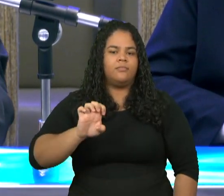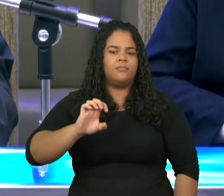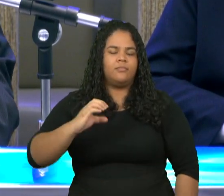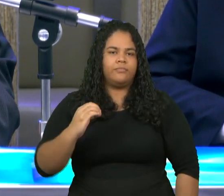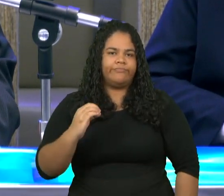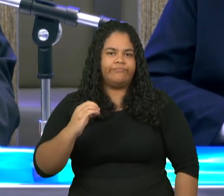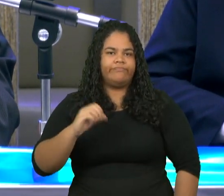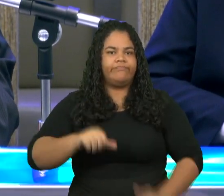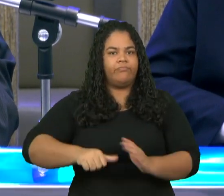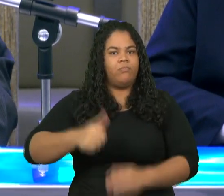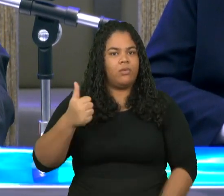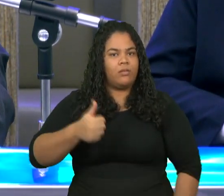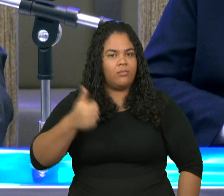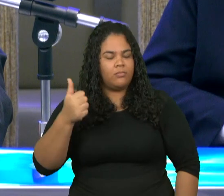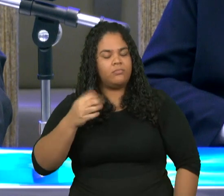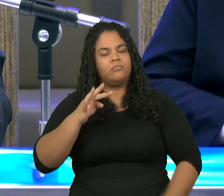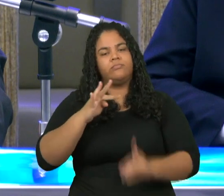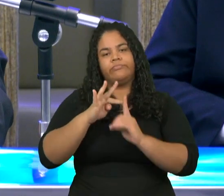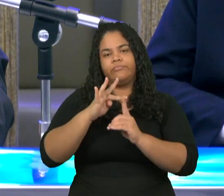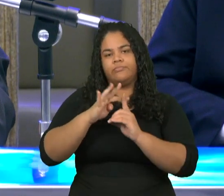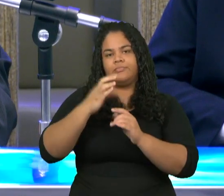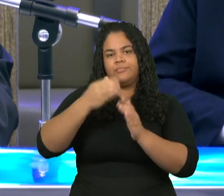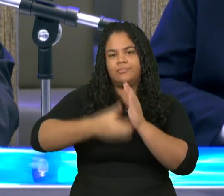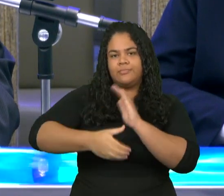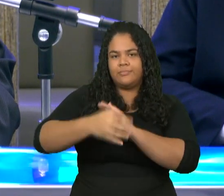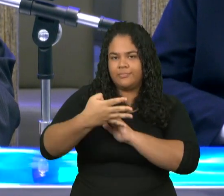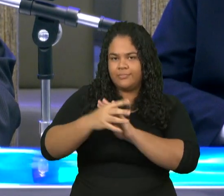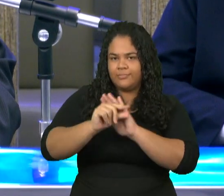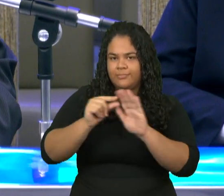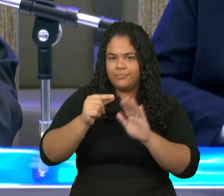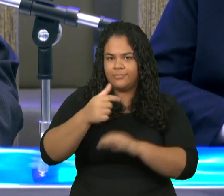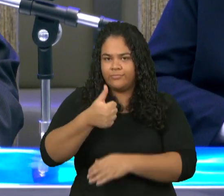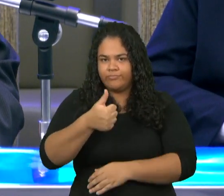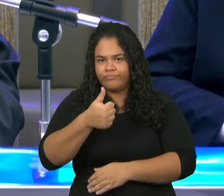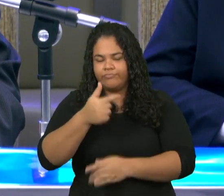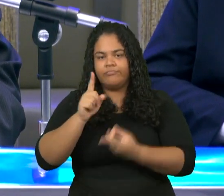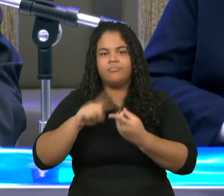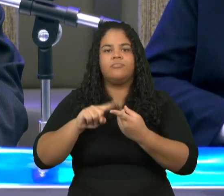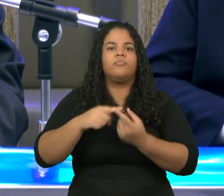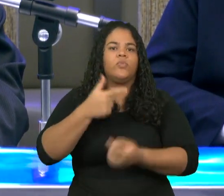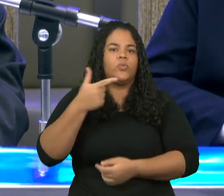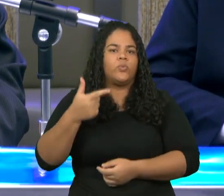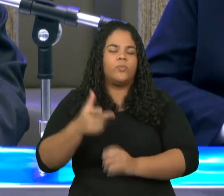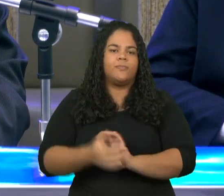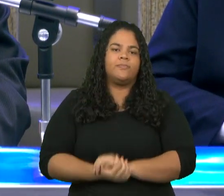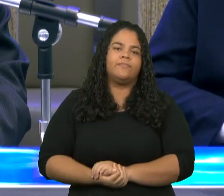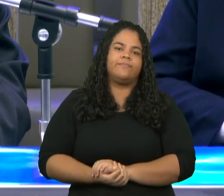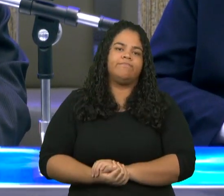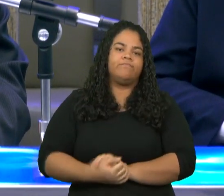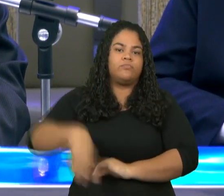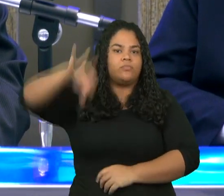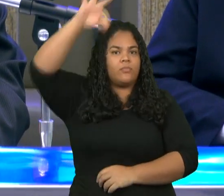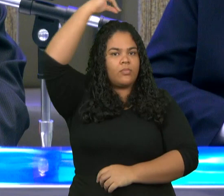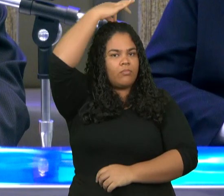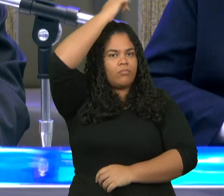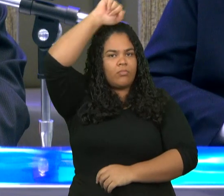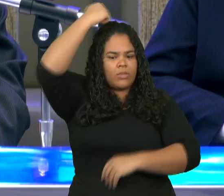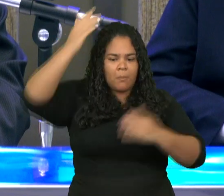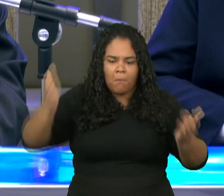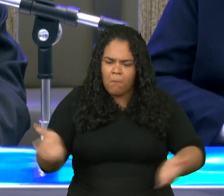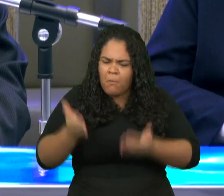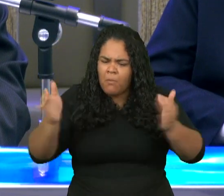Paulo diz assim, mas o Espírito expressamente diz que, nos últimos tempos,